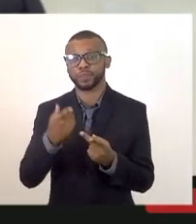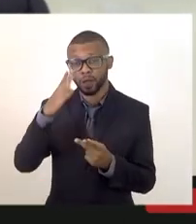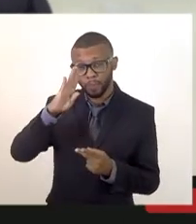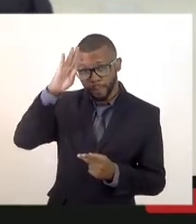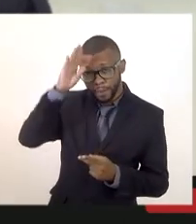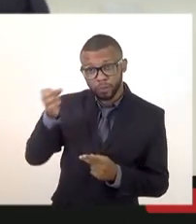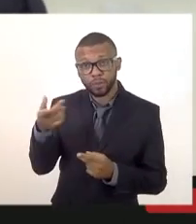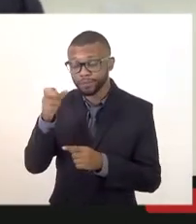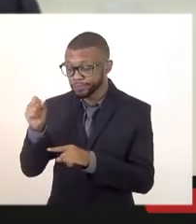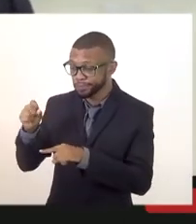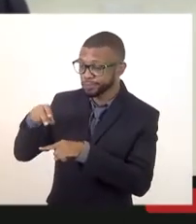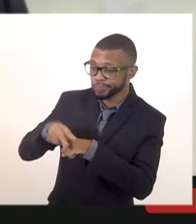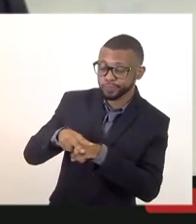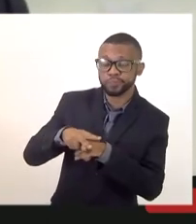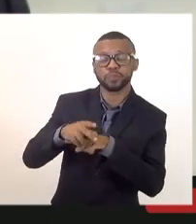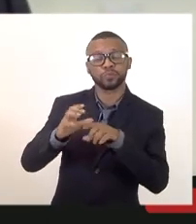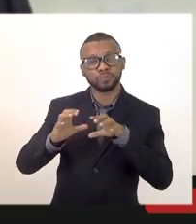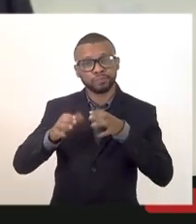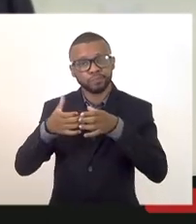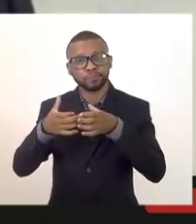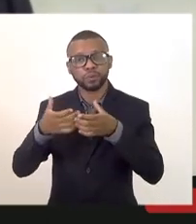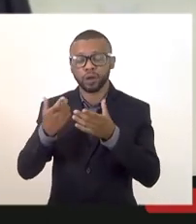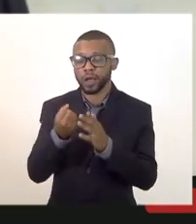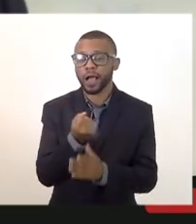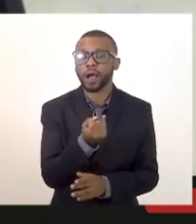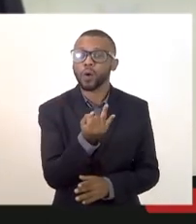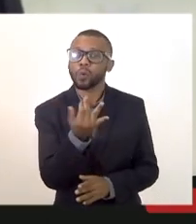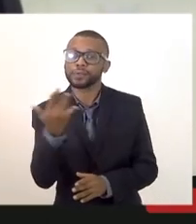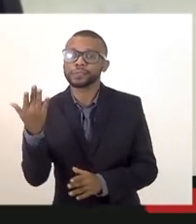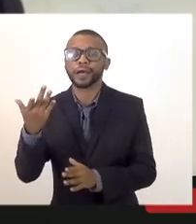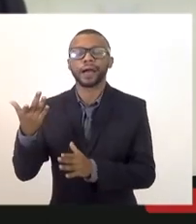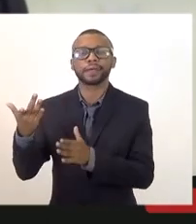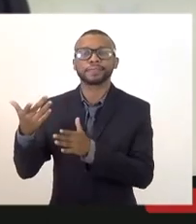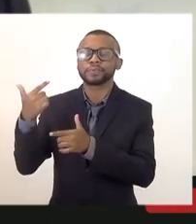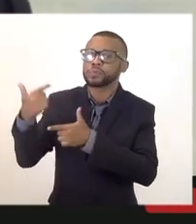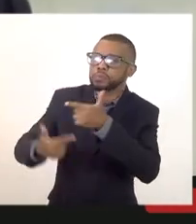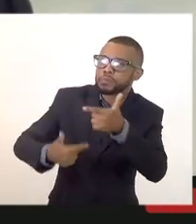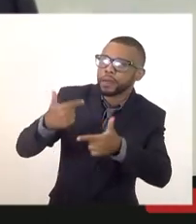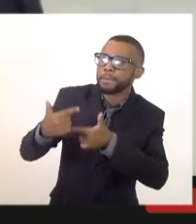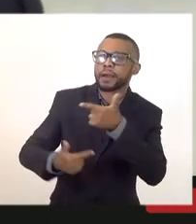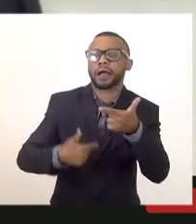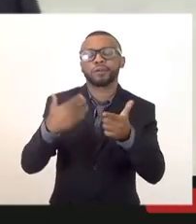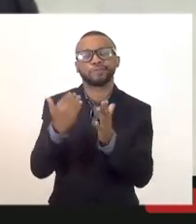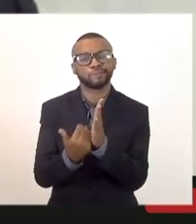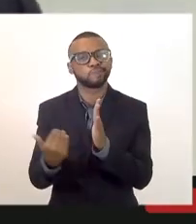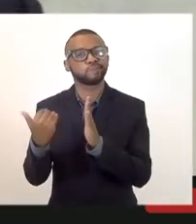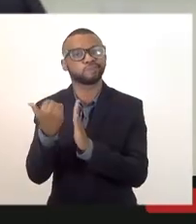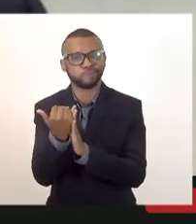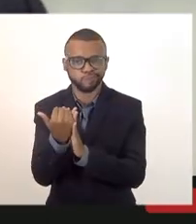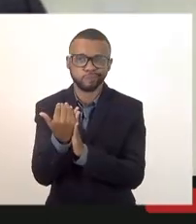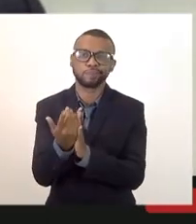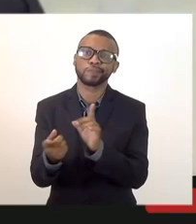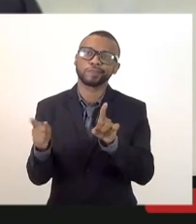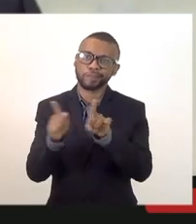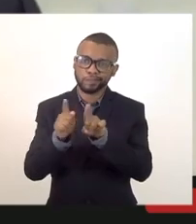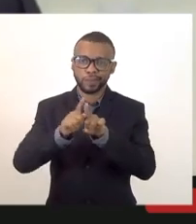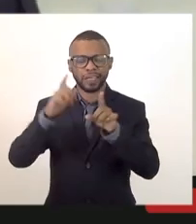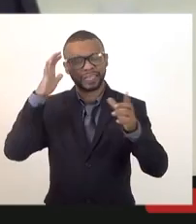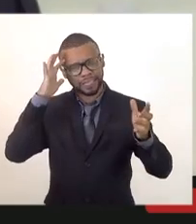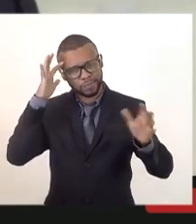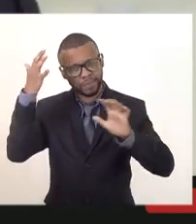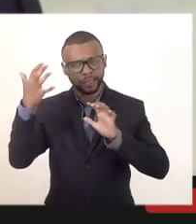ingressam na corporação o aumento da demanda é impressionante agravado por essa situação pandêmica e tal então